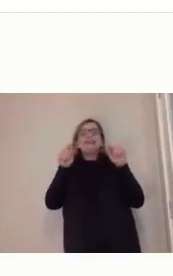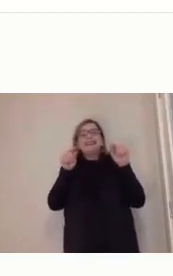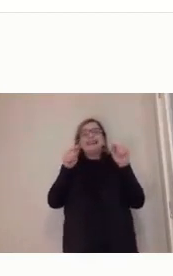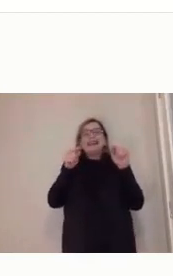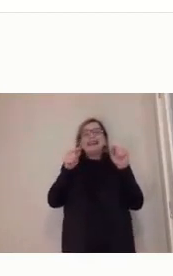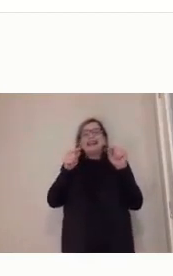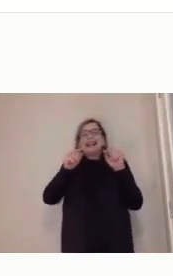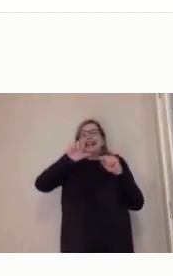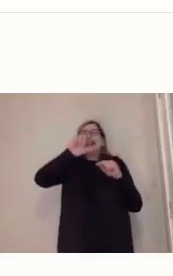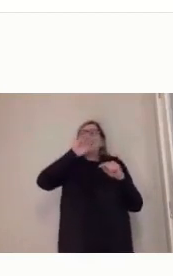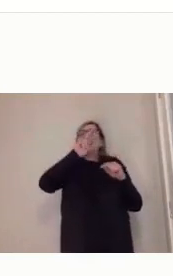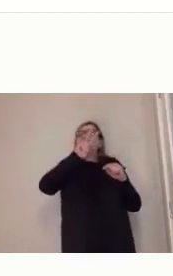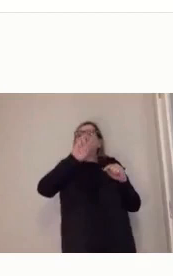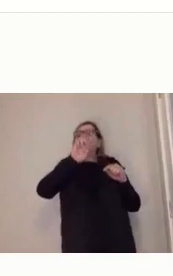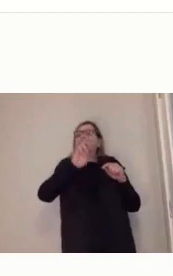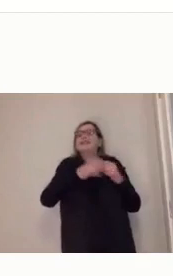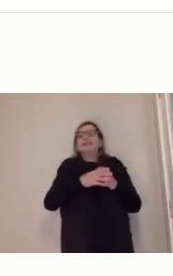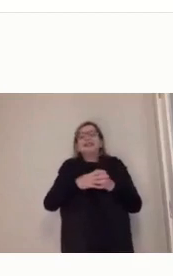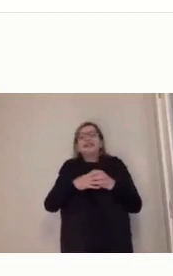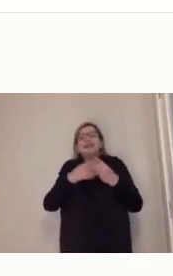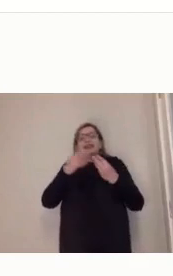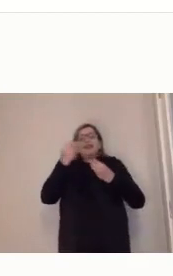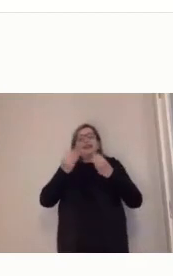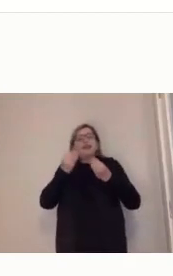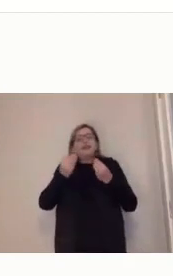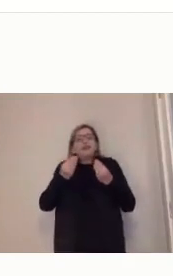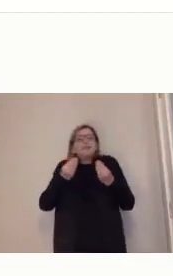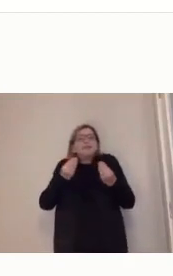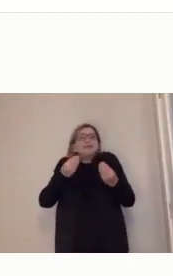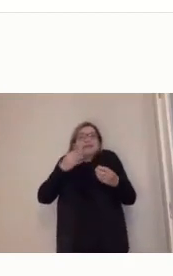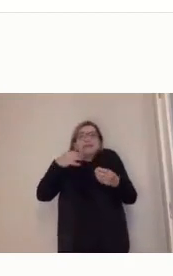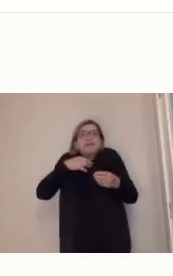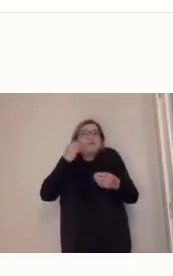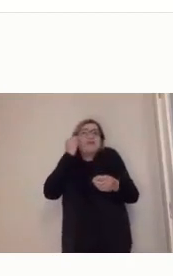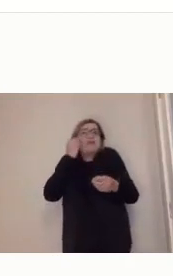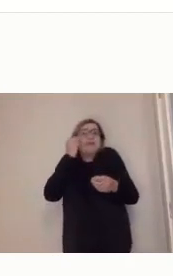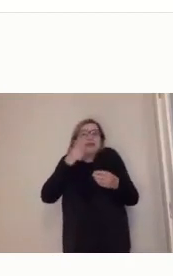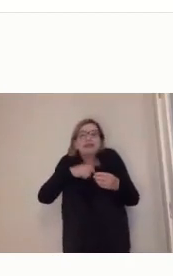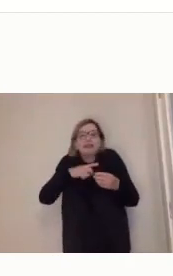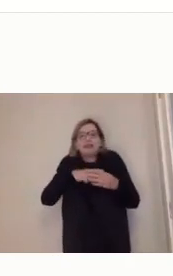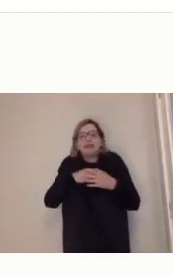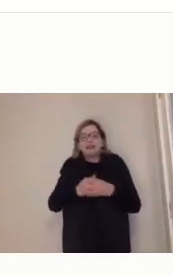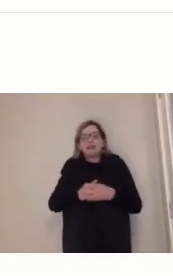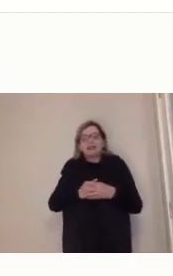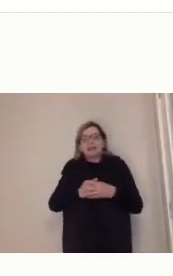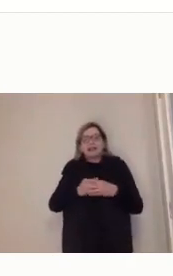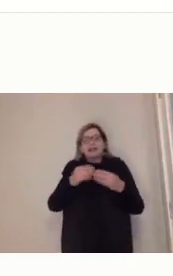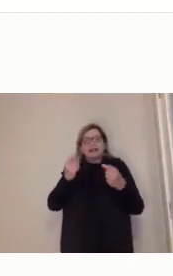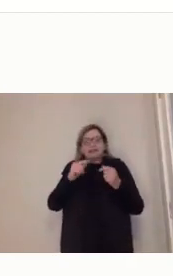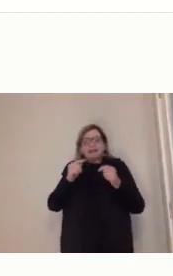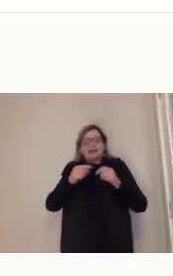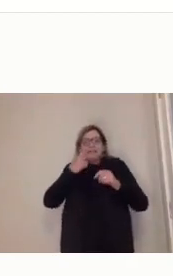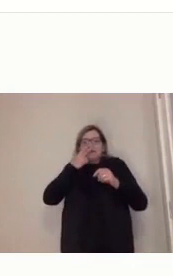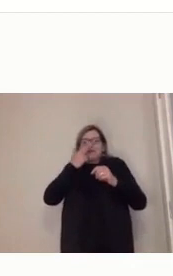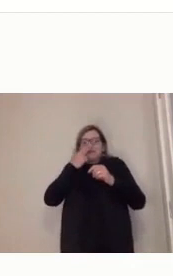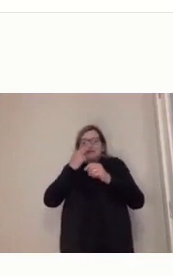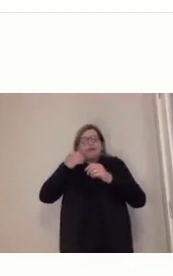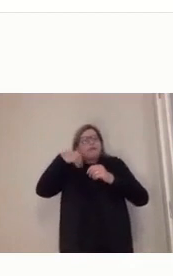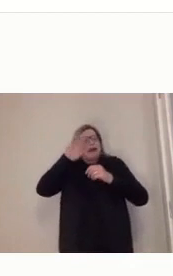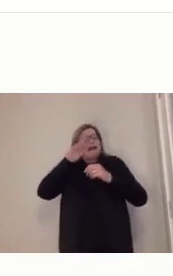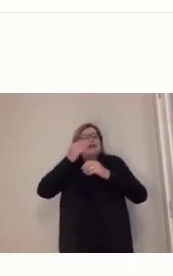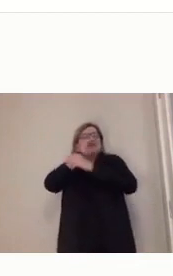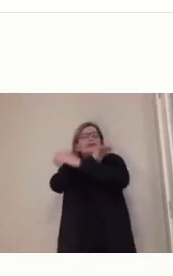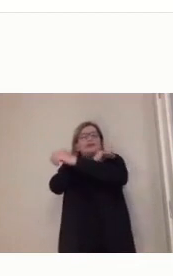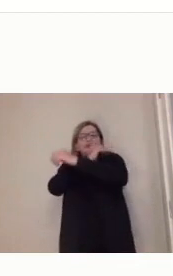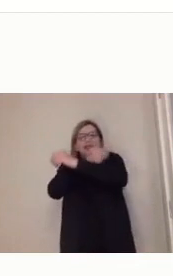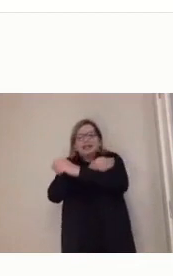Como que se intensificou, por exemplo, as compras online, né? E com certeza aí vem outras coisas